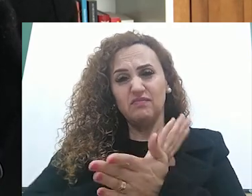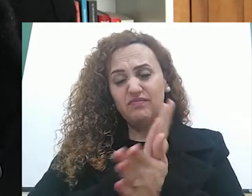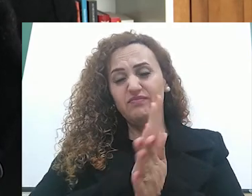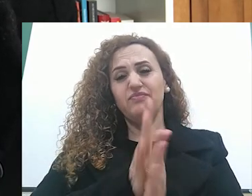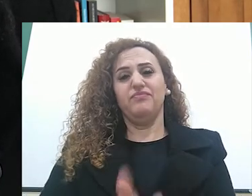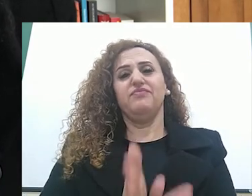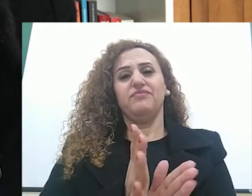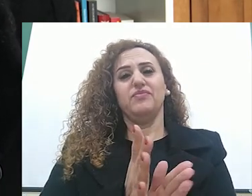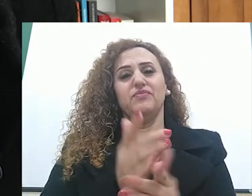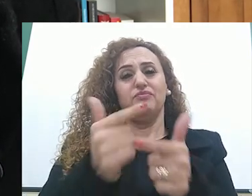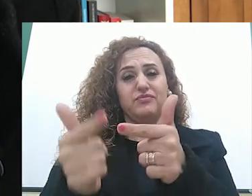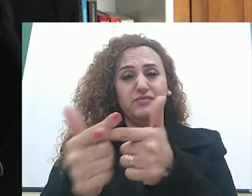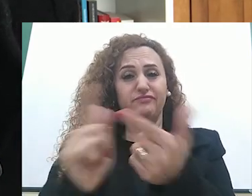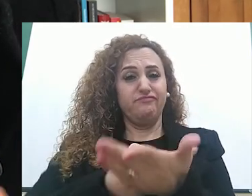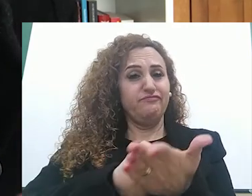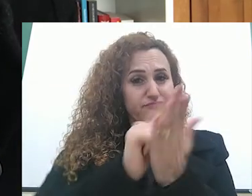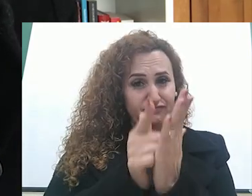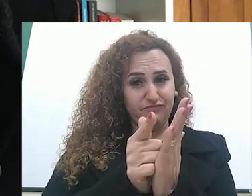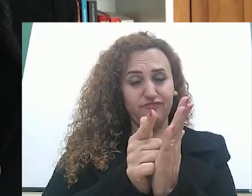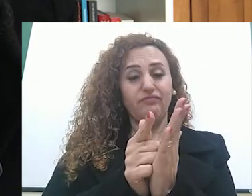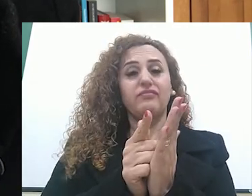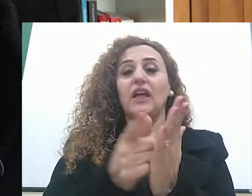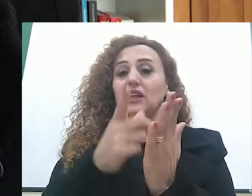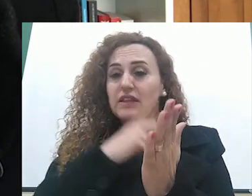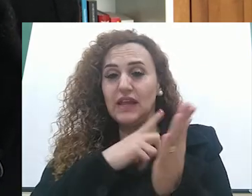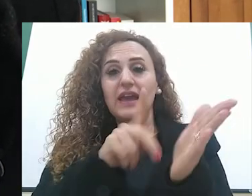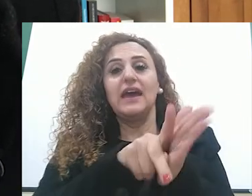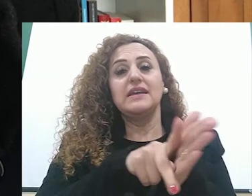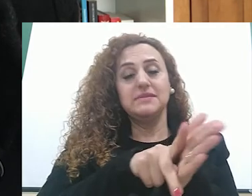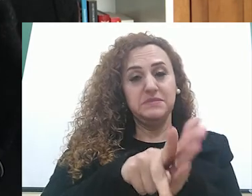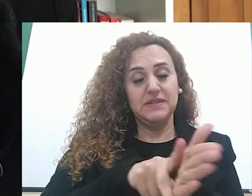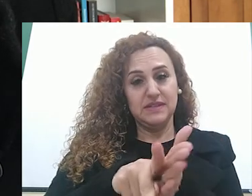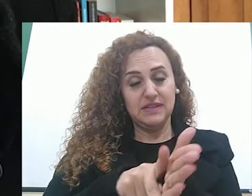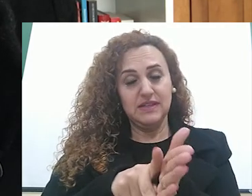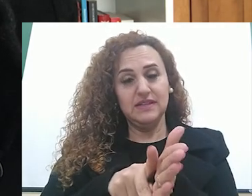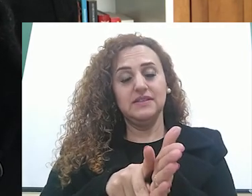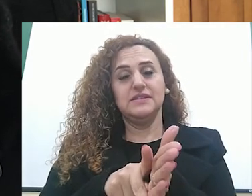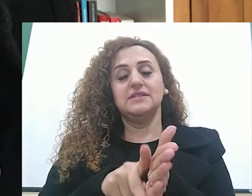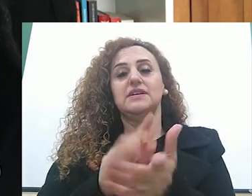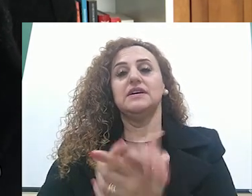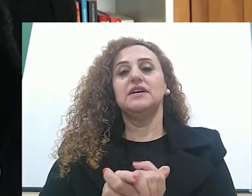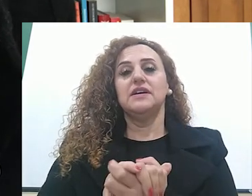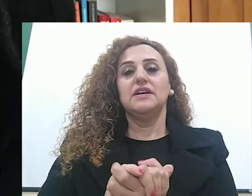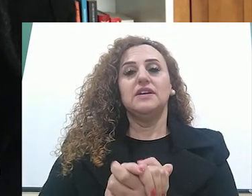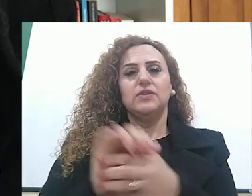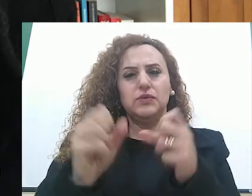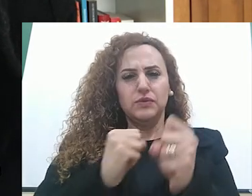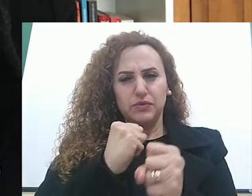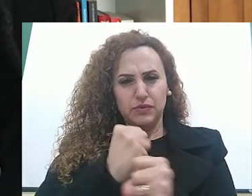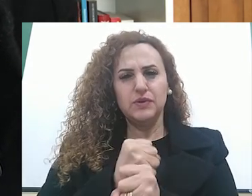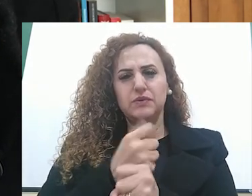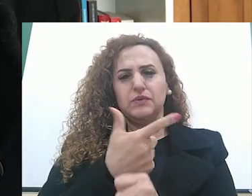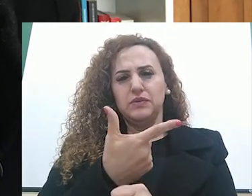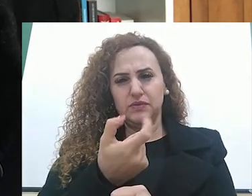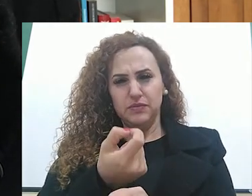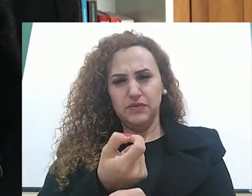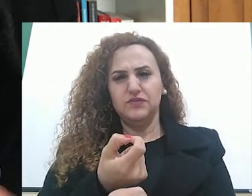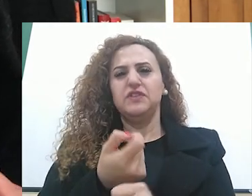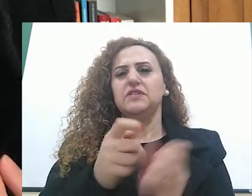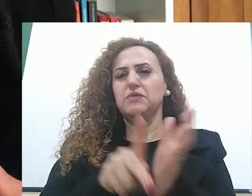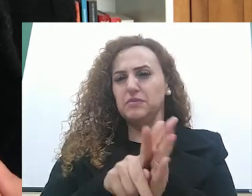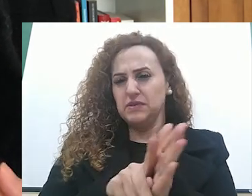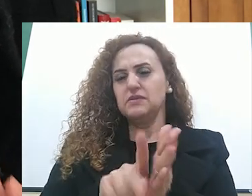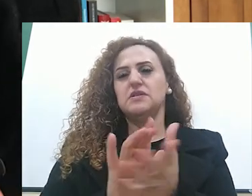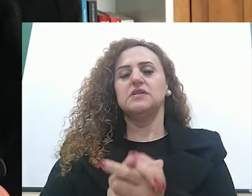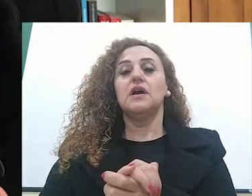desigualdades de gênero. Então, a gente tem aí, nessa mesma pesquisa do Censo Escolar de 2020, mostra que os homens, os